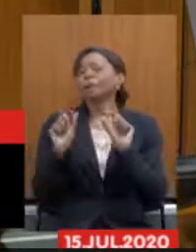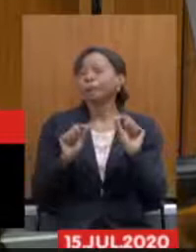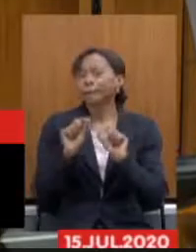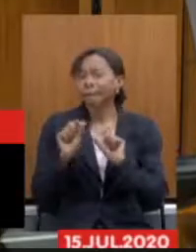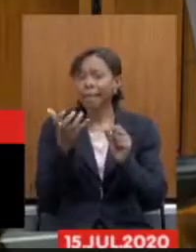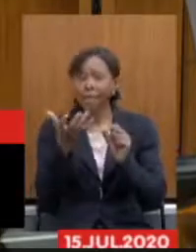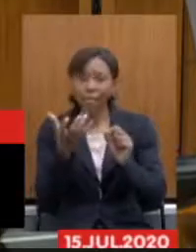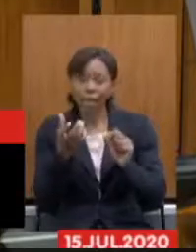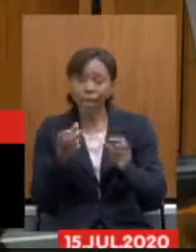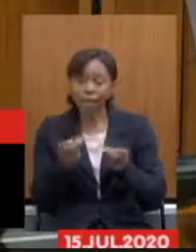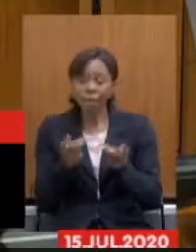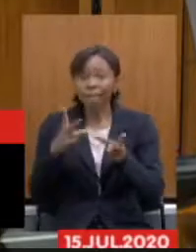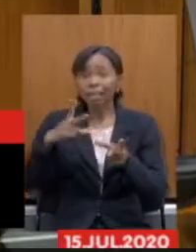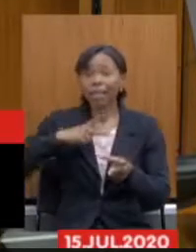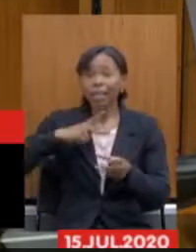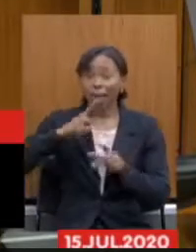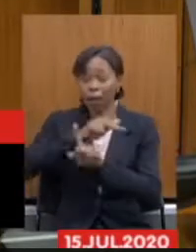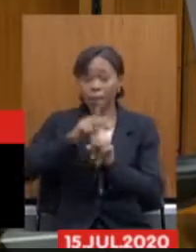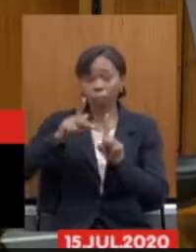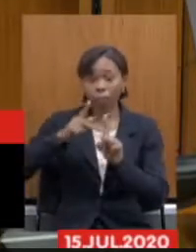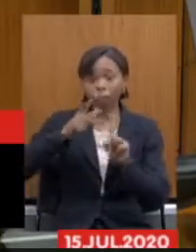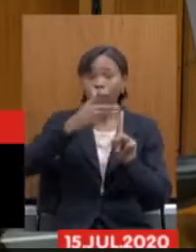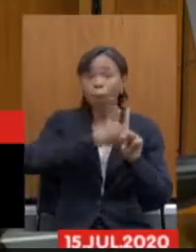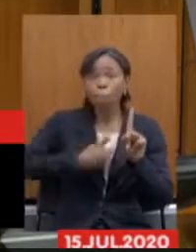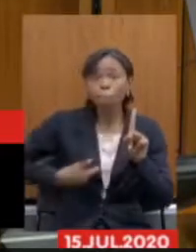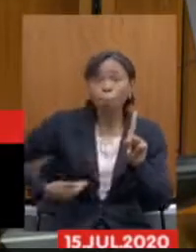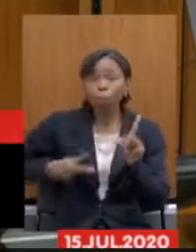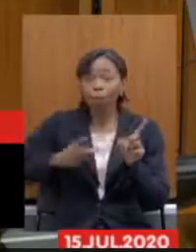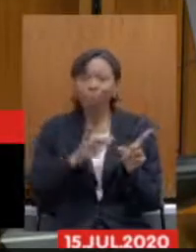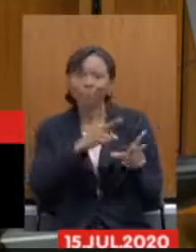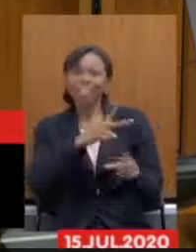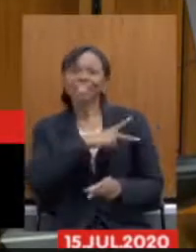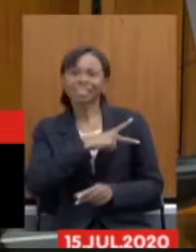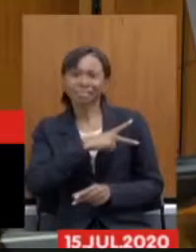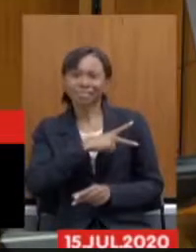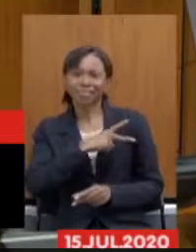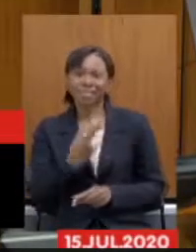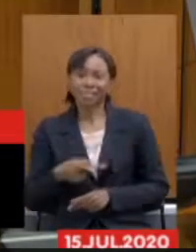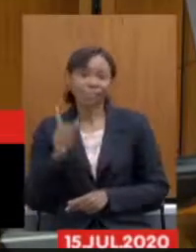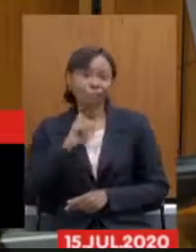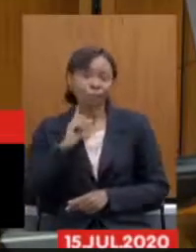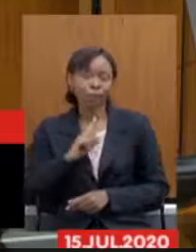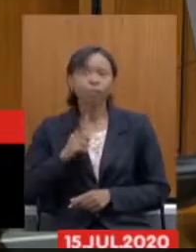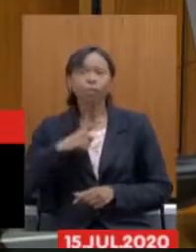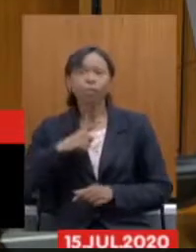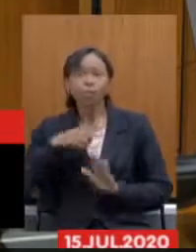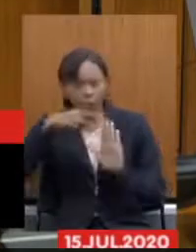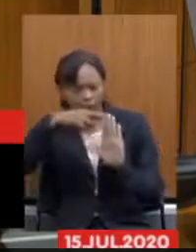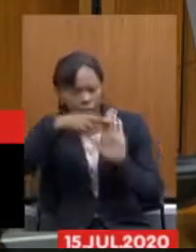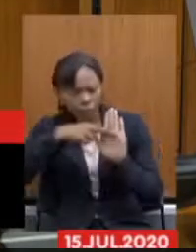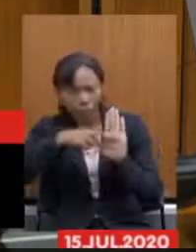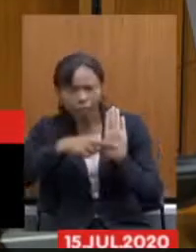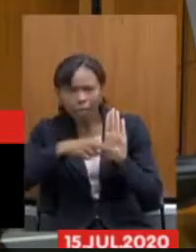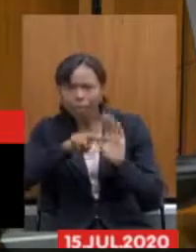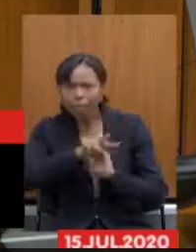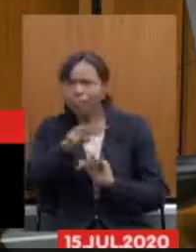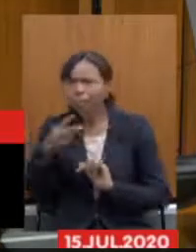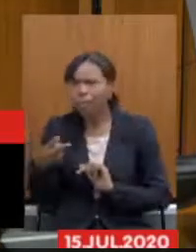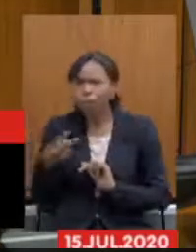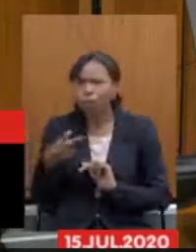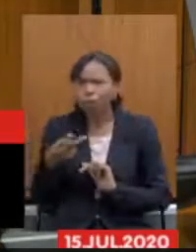a previdência pública de Minas Gerais dos servidores públicos de Minas Gerais nós temos regras de transição que são praticamente